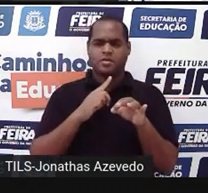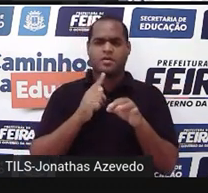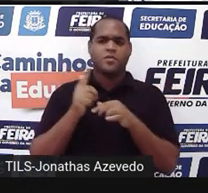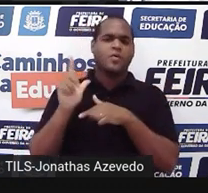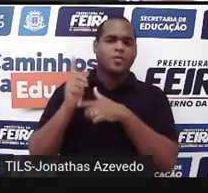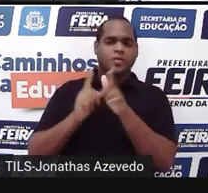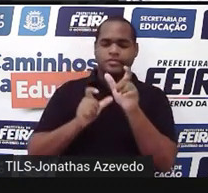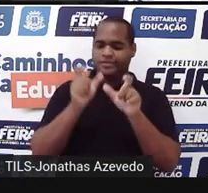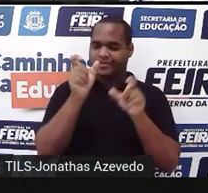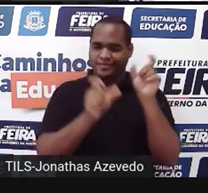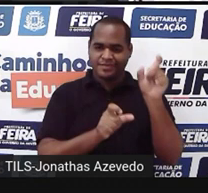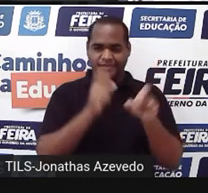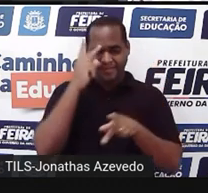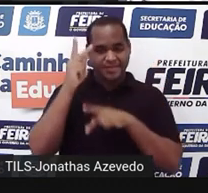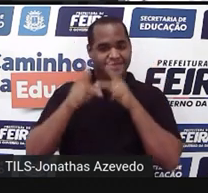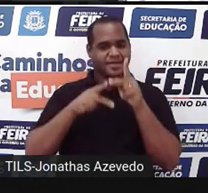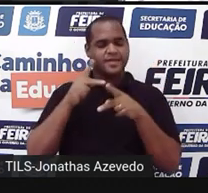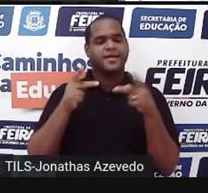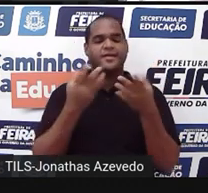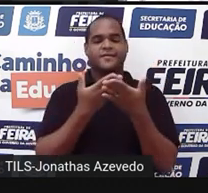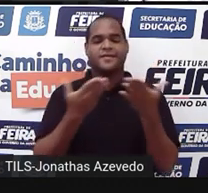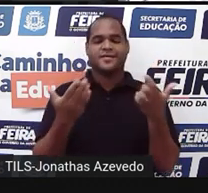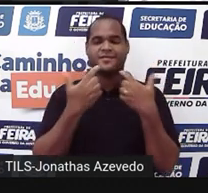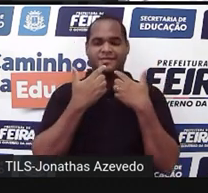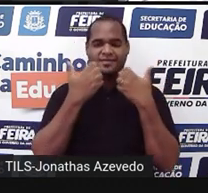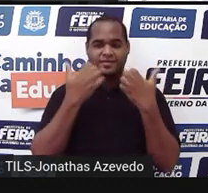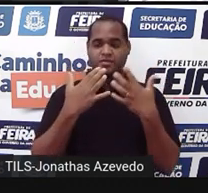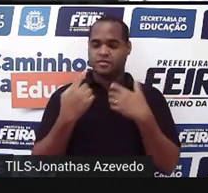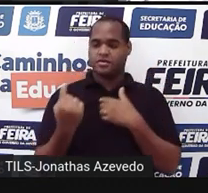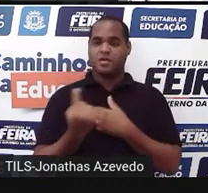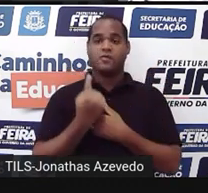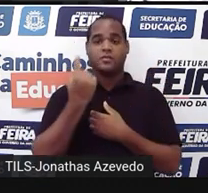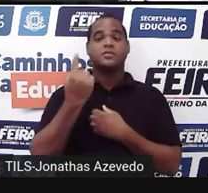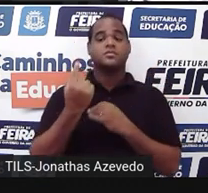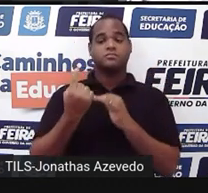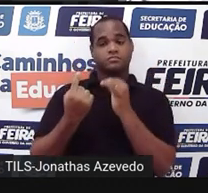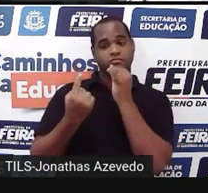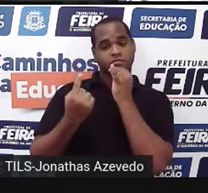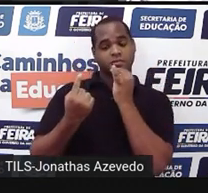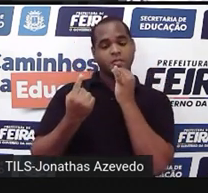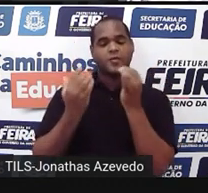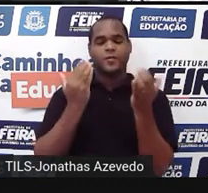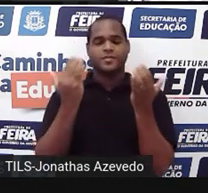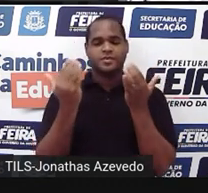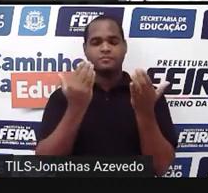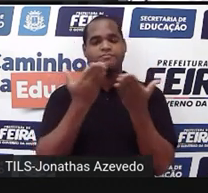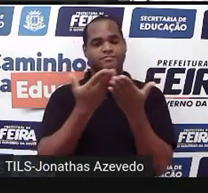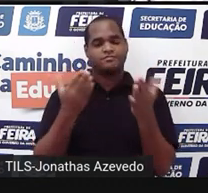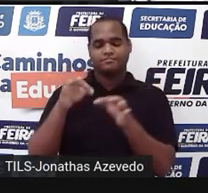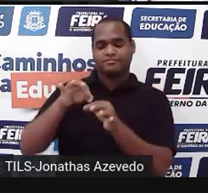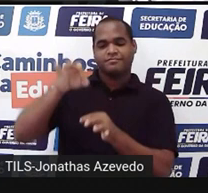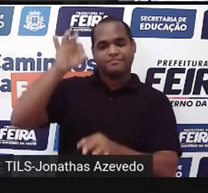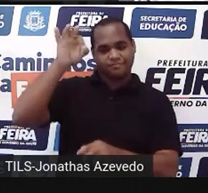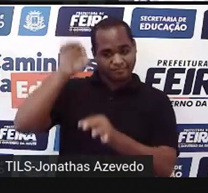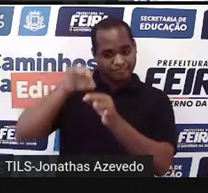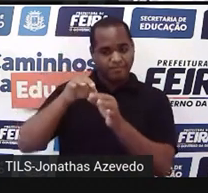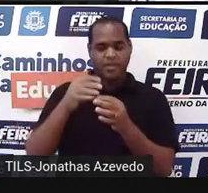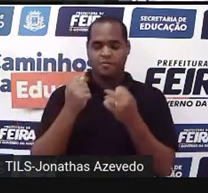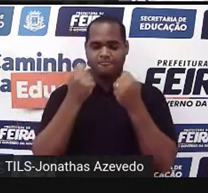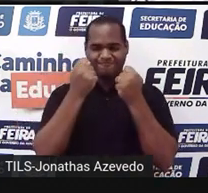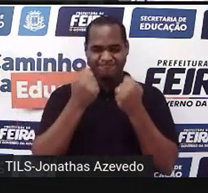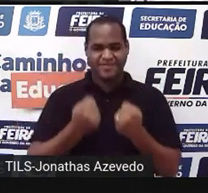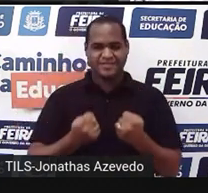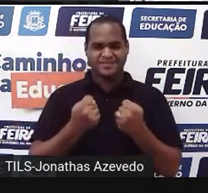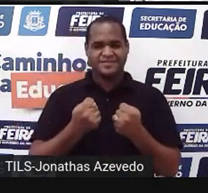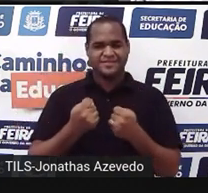pessoas. E aí eu falo de você. A sua altura, por exemplo, é uma medida? A sua massa, que